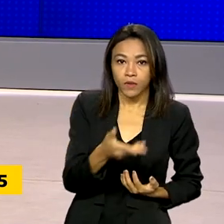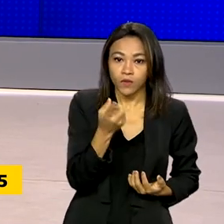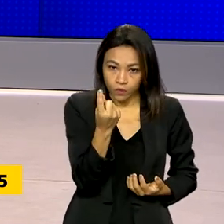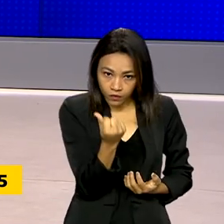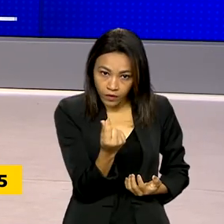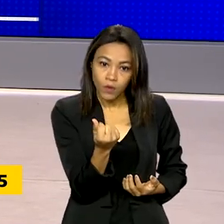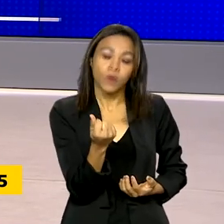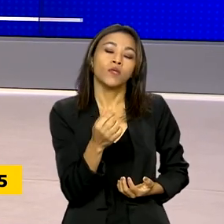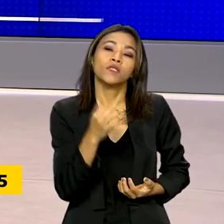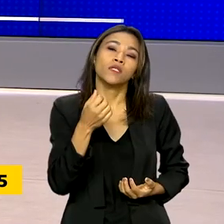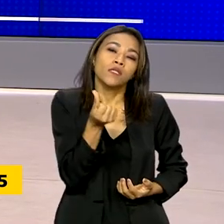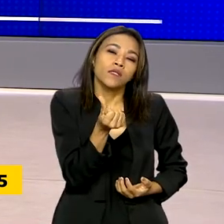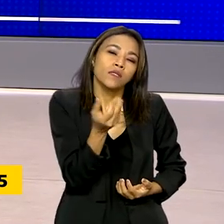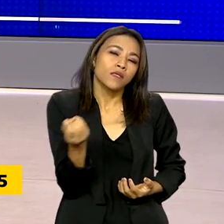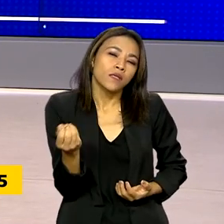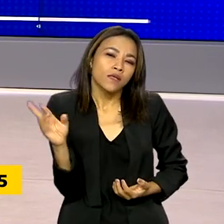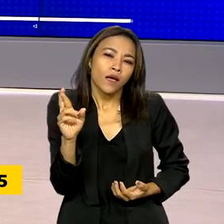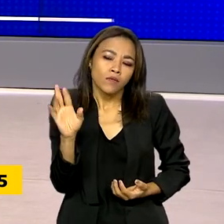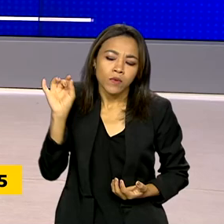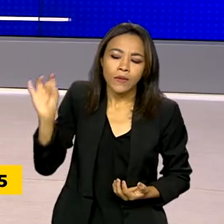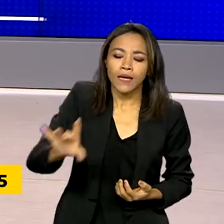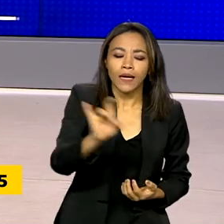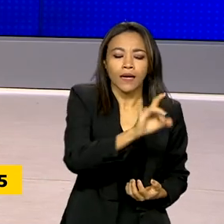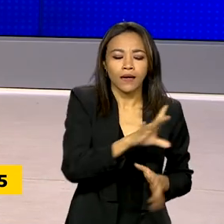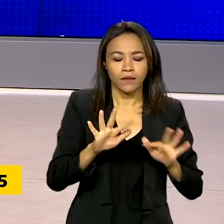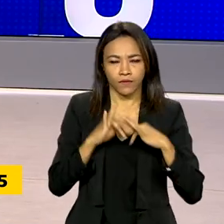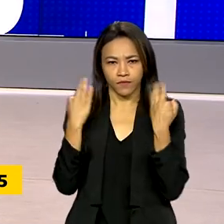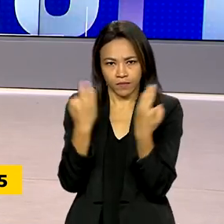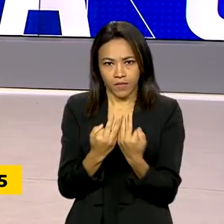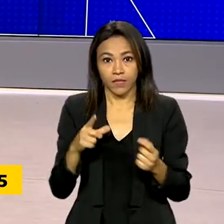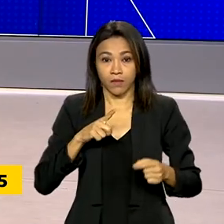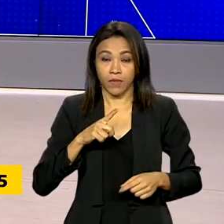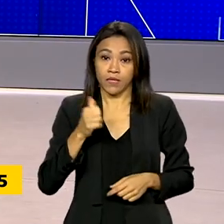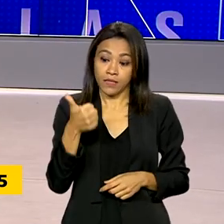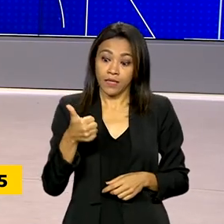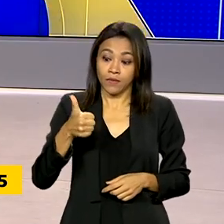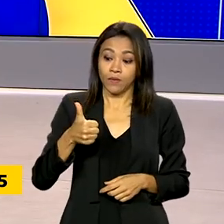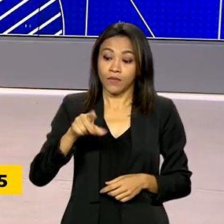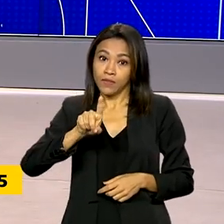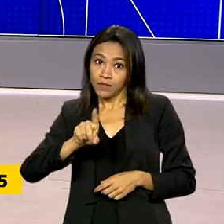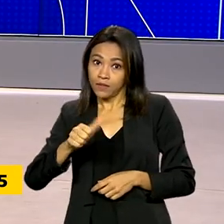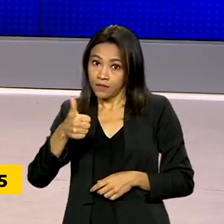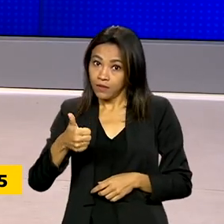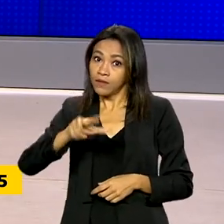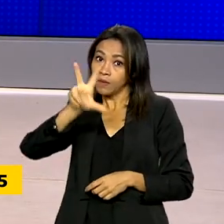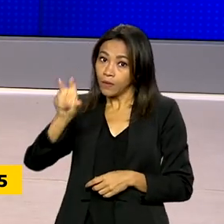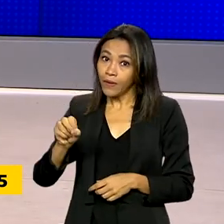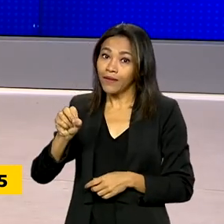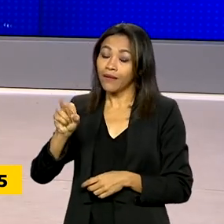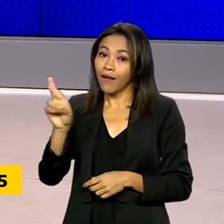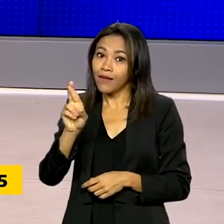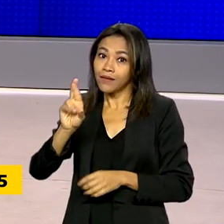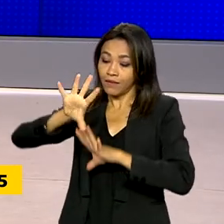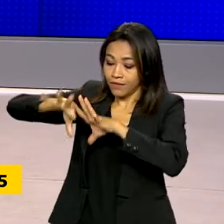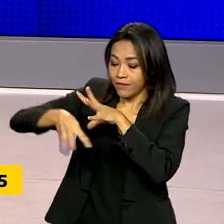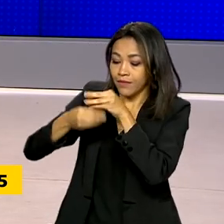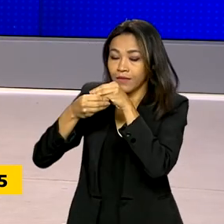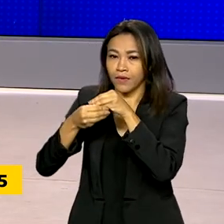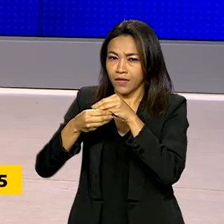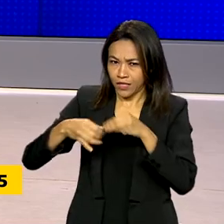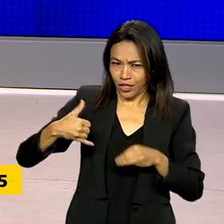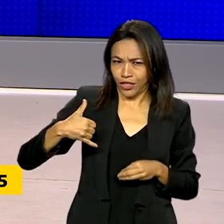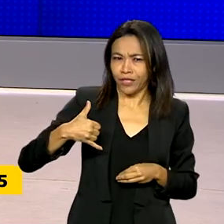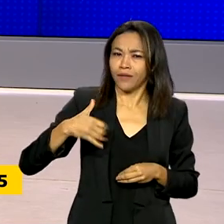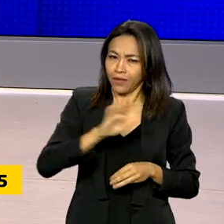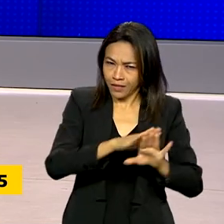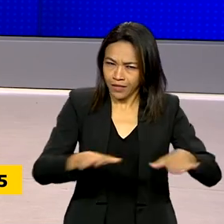mínimo de R$ 600,00 por família, além dos R 150,00 a mais por cada criança de até 6 anos, fica